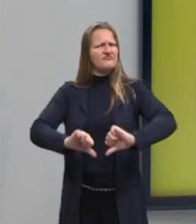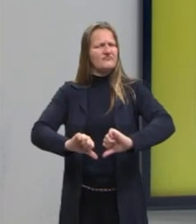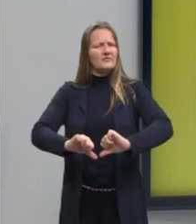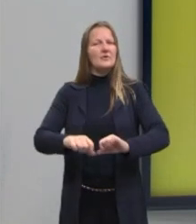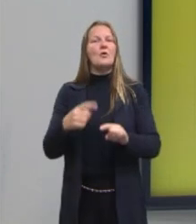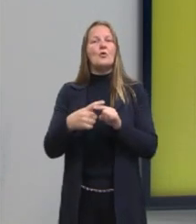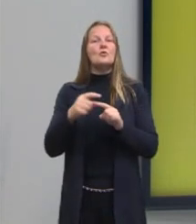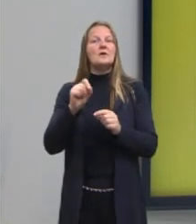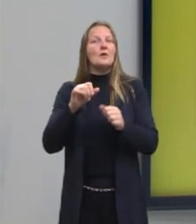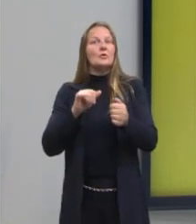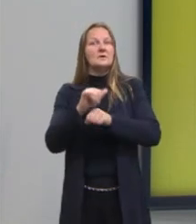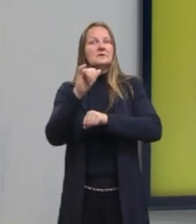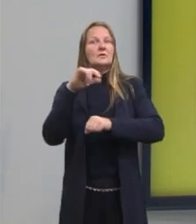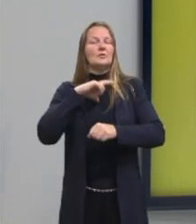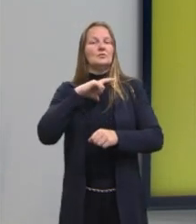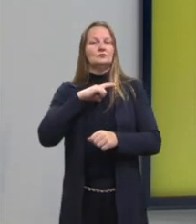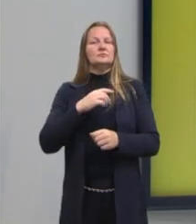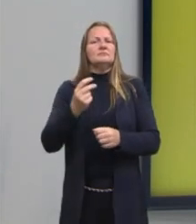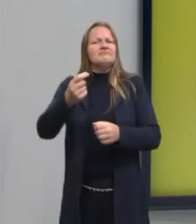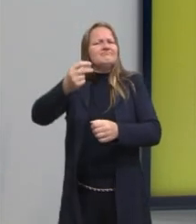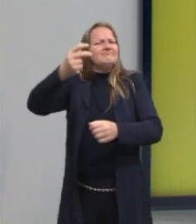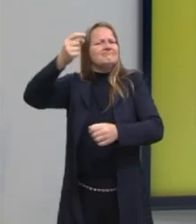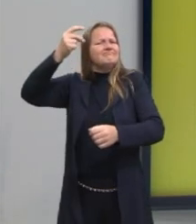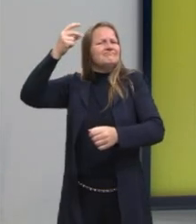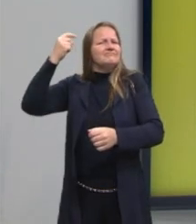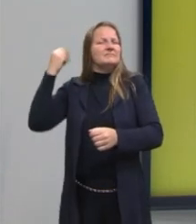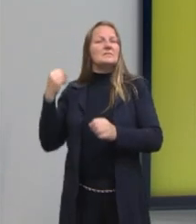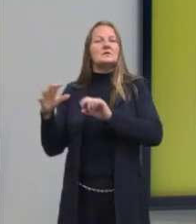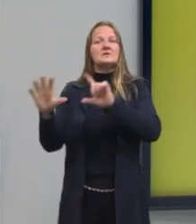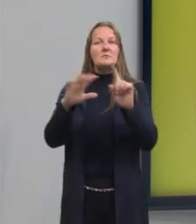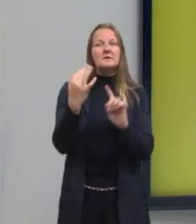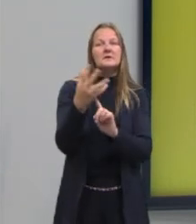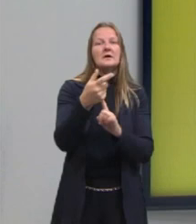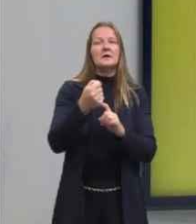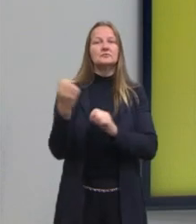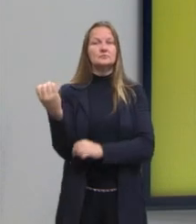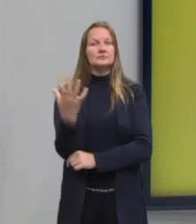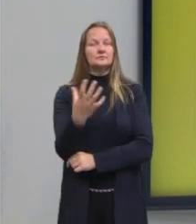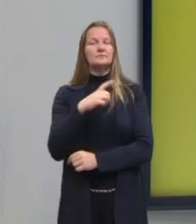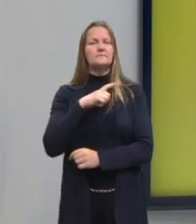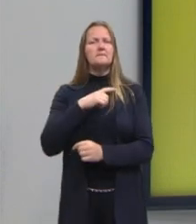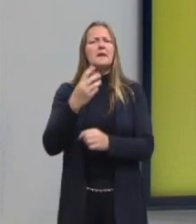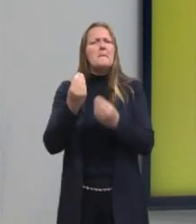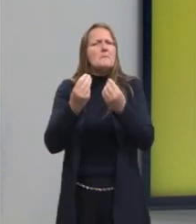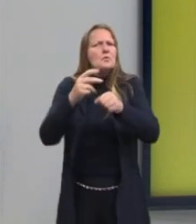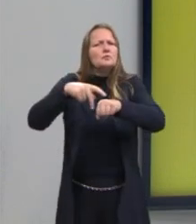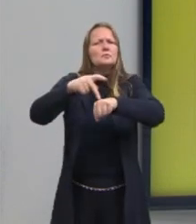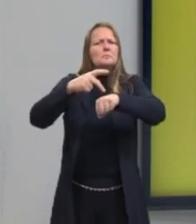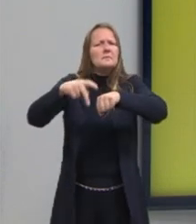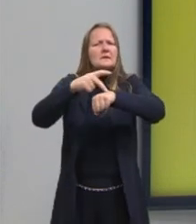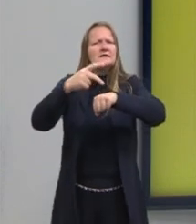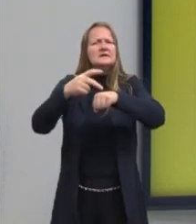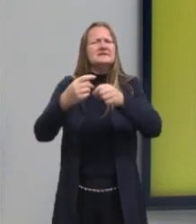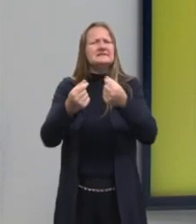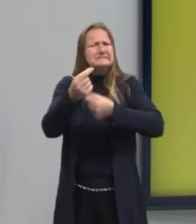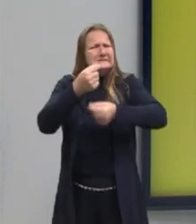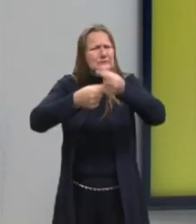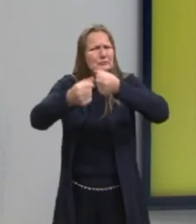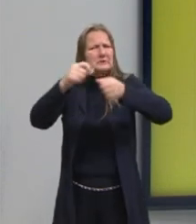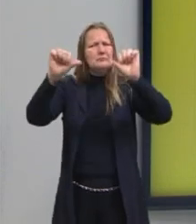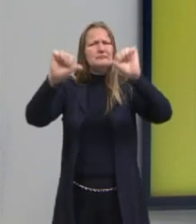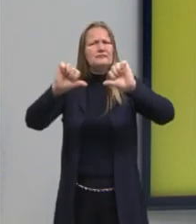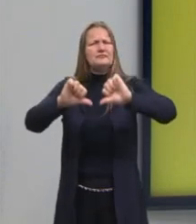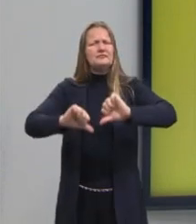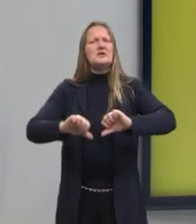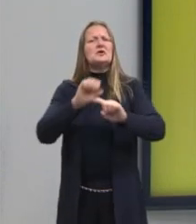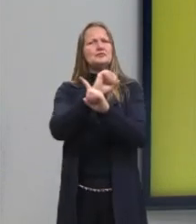momento, é o que já vinha acontecendo desde lá da Semana de Arte Moderna, né? Muitos países estavam mergulhados numa crise econômica, social